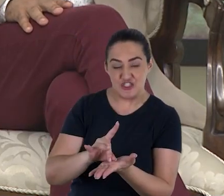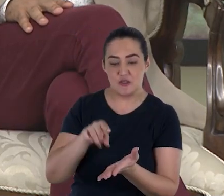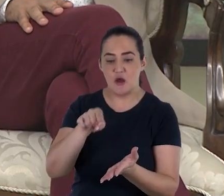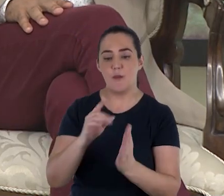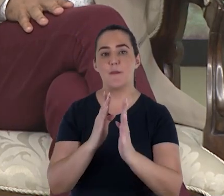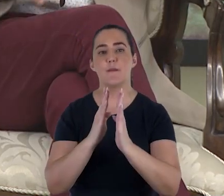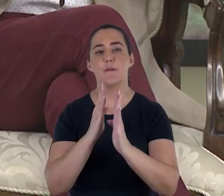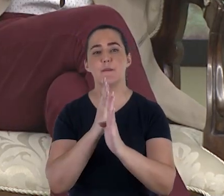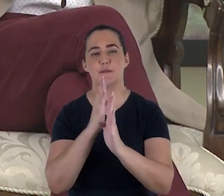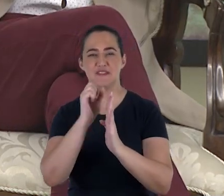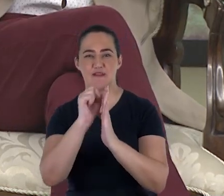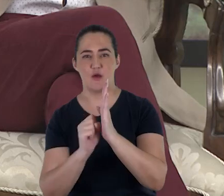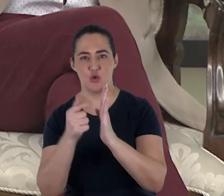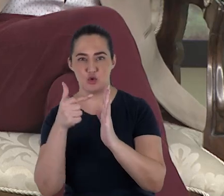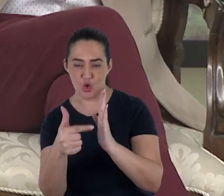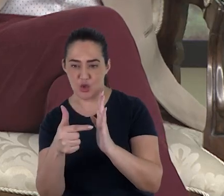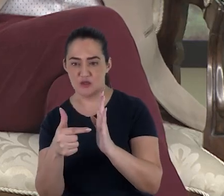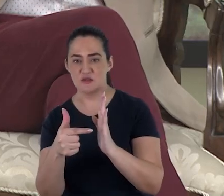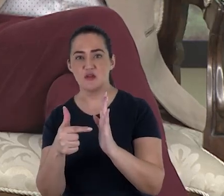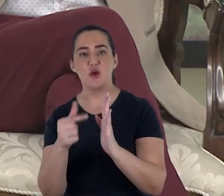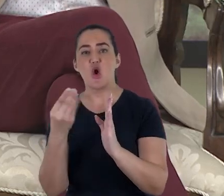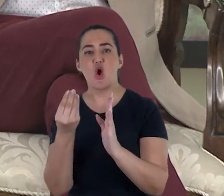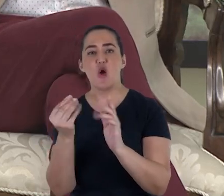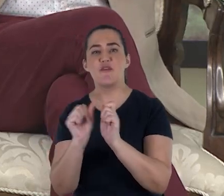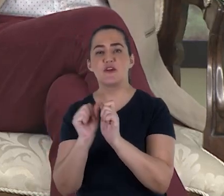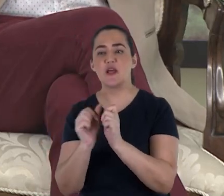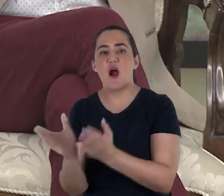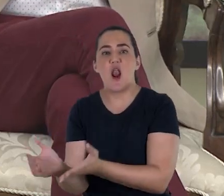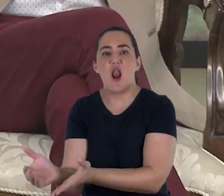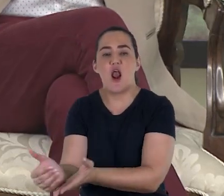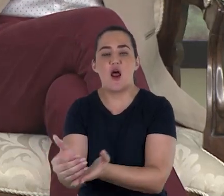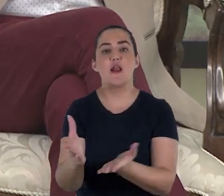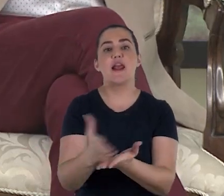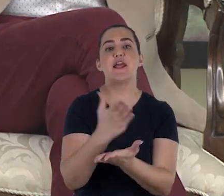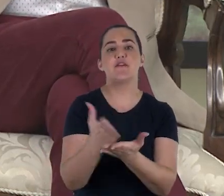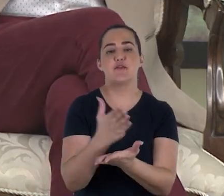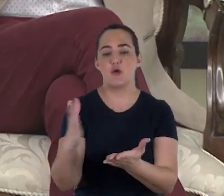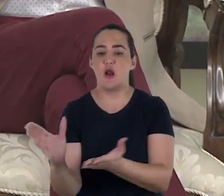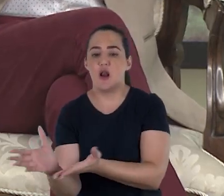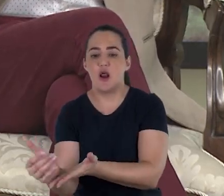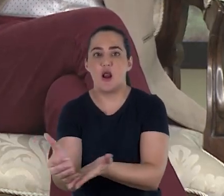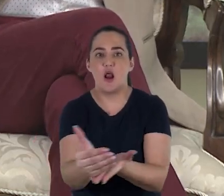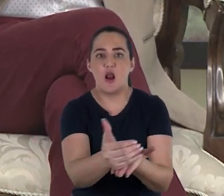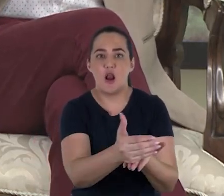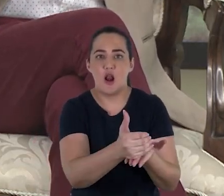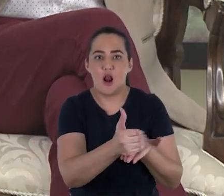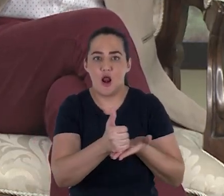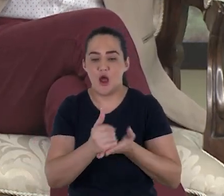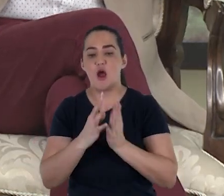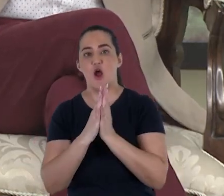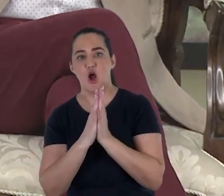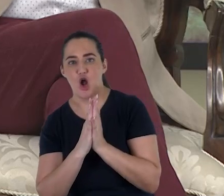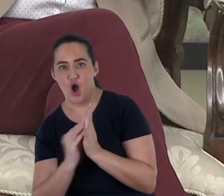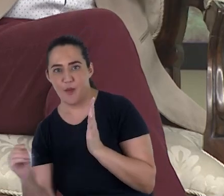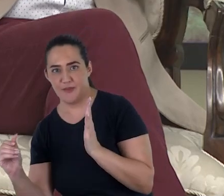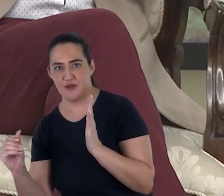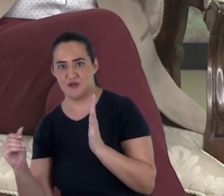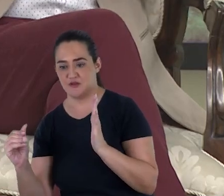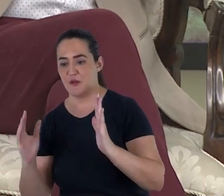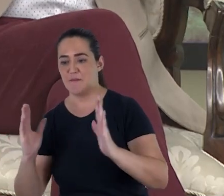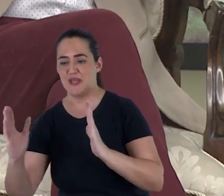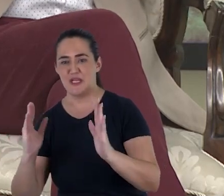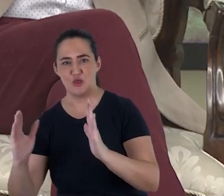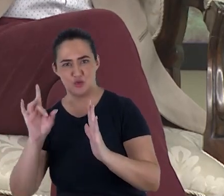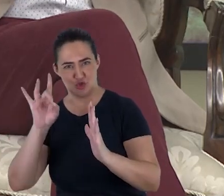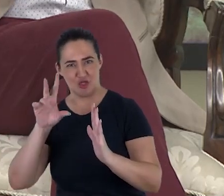ele teria sido compilado poucos anos antes dessa cópia que foi encontrada no Mar Morto. Ora, o hiato